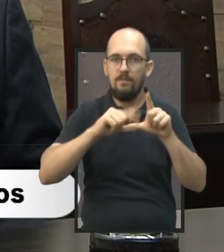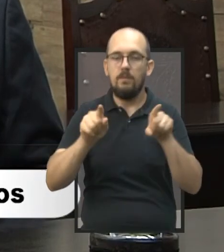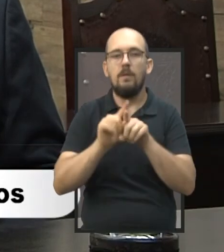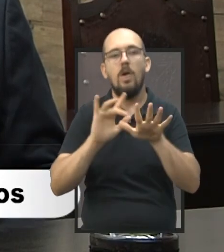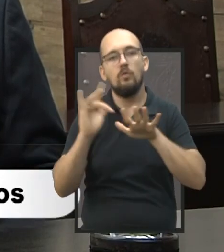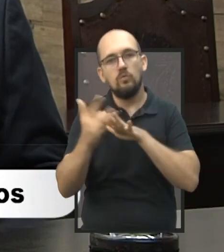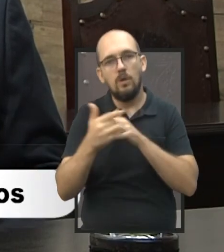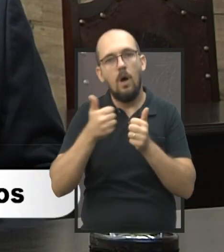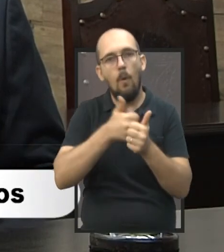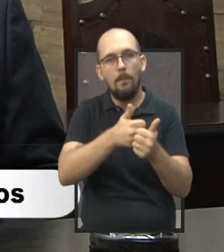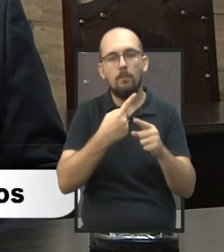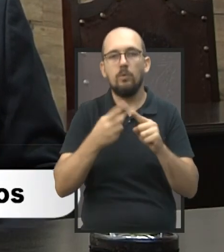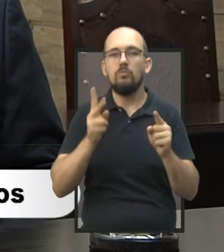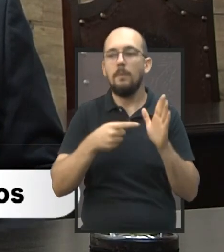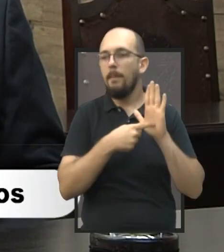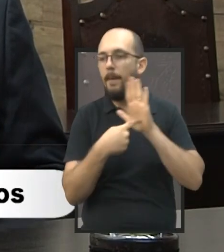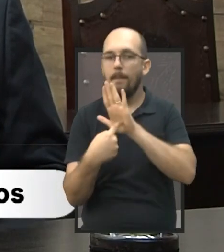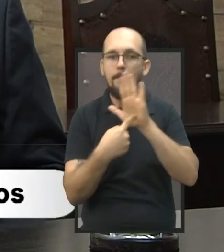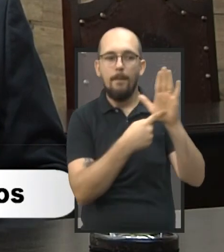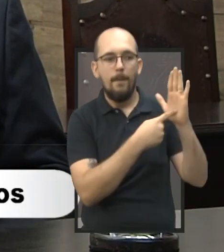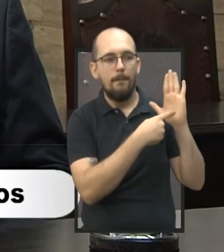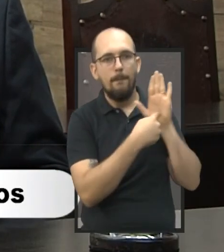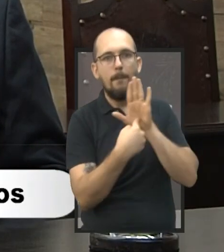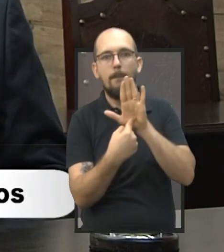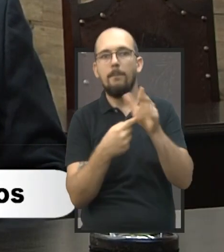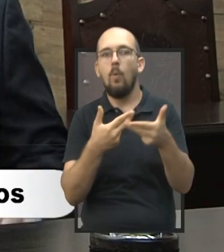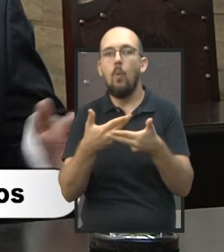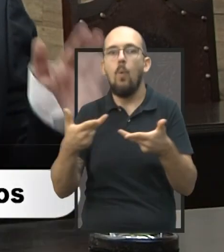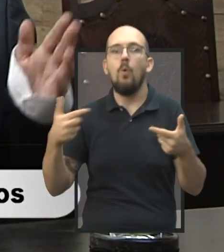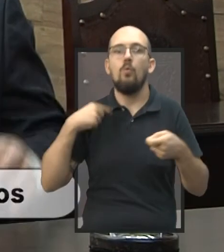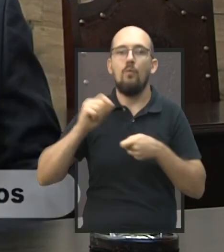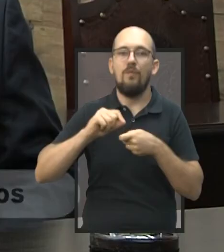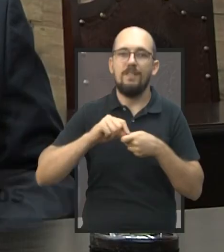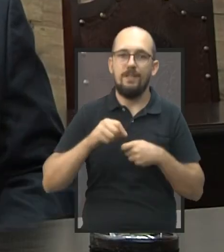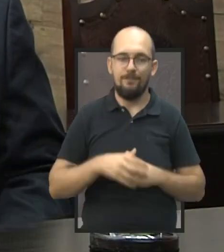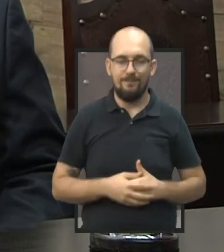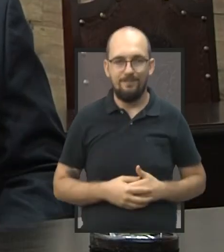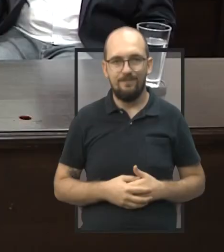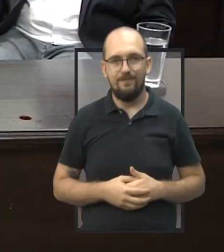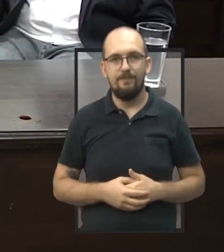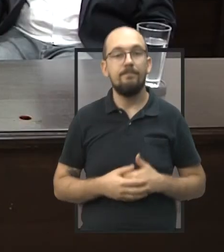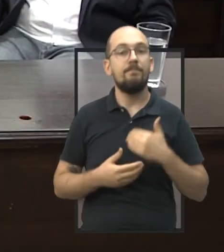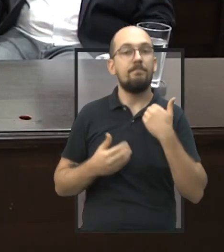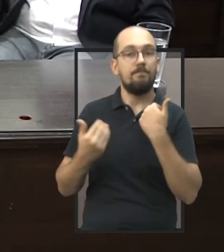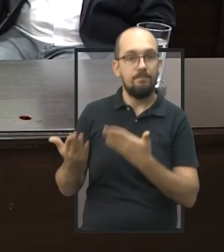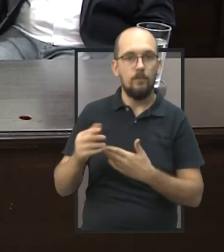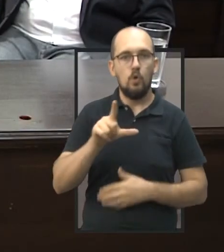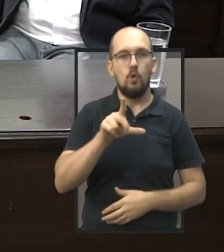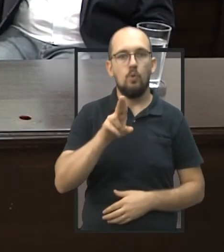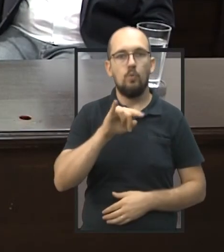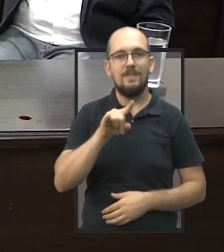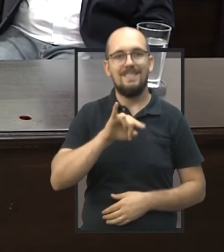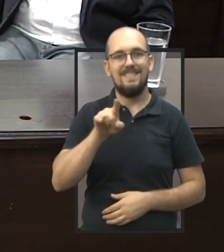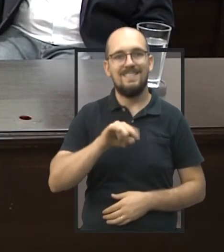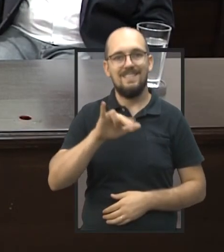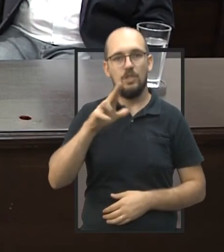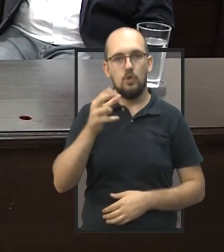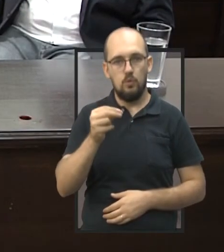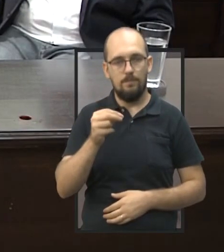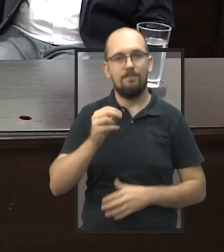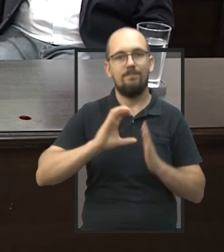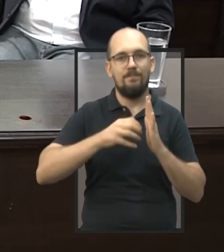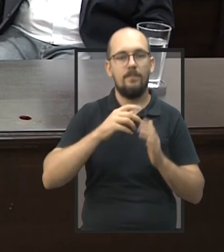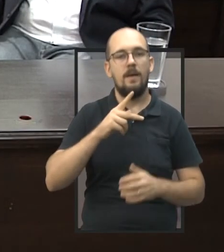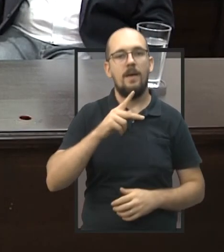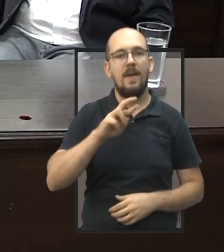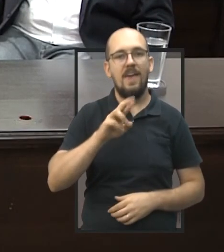mas nas redes sociais, que eu estou sempre mostrando o que eu estou fazendo aqui na Câmara. Este foi o Luizinho Andretto, vereador do